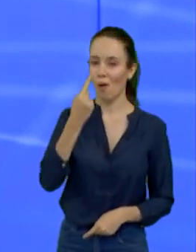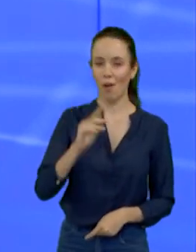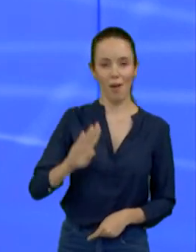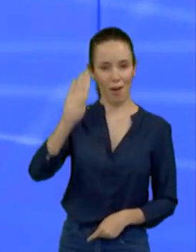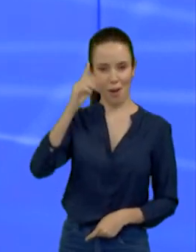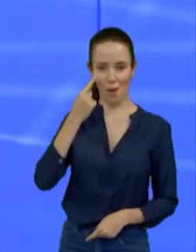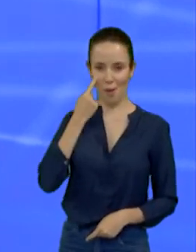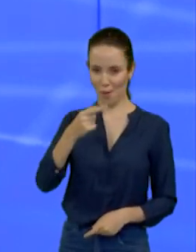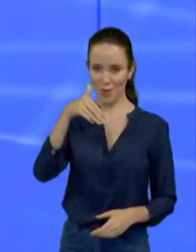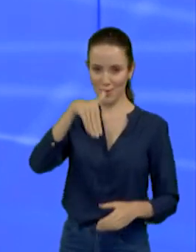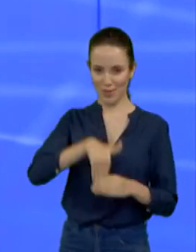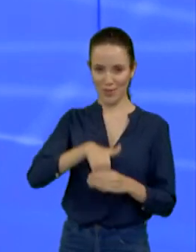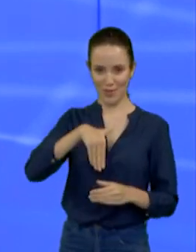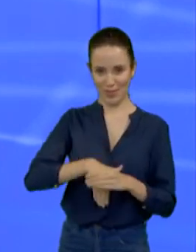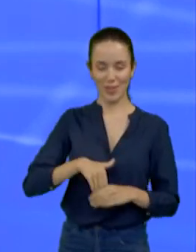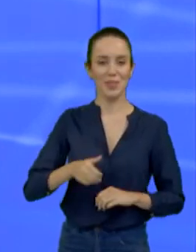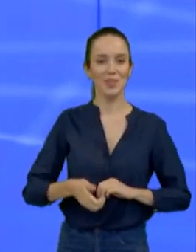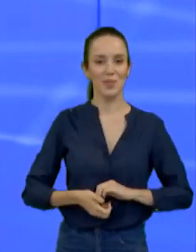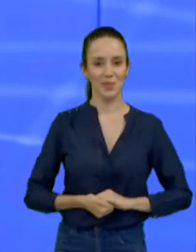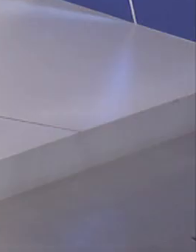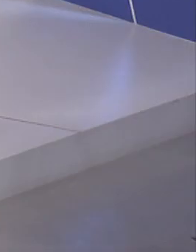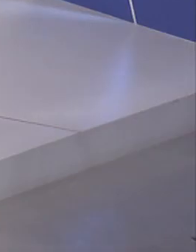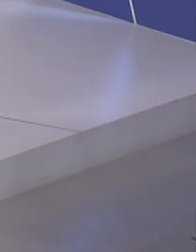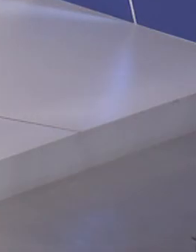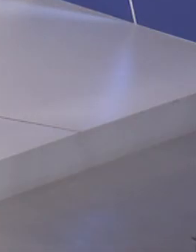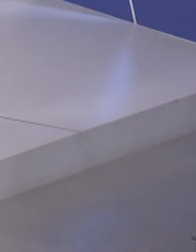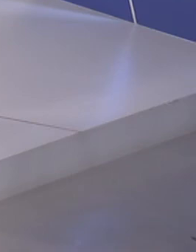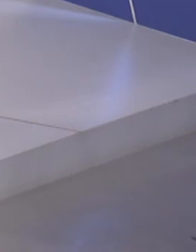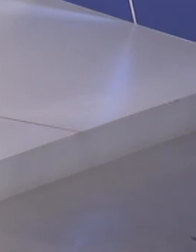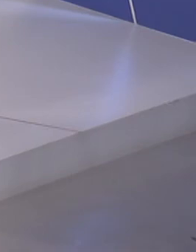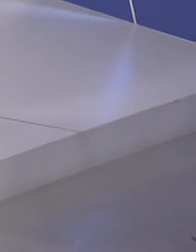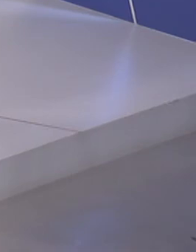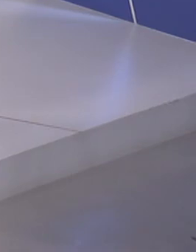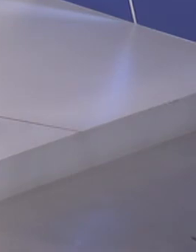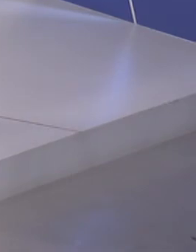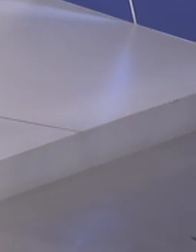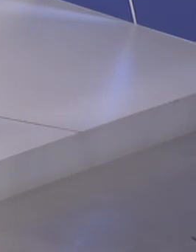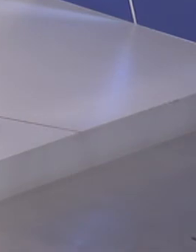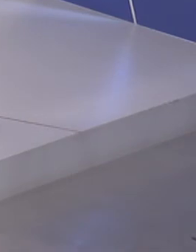voto. Olho no voto.